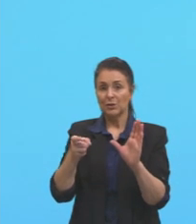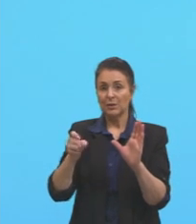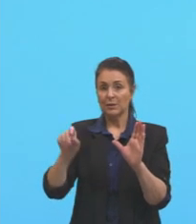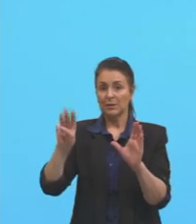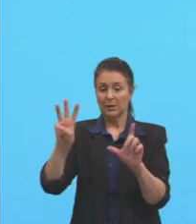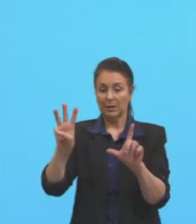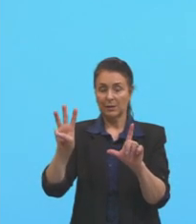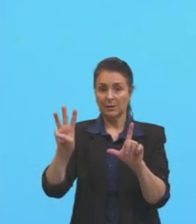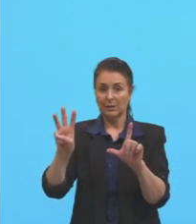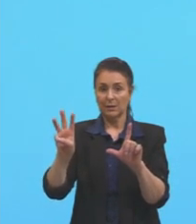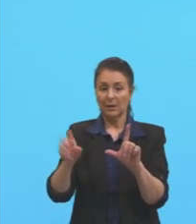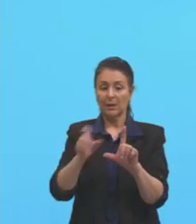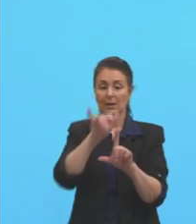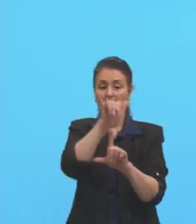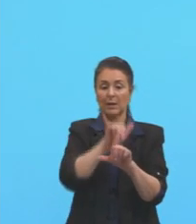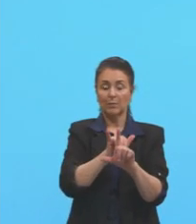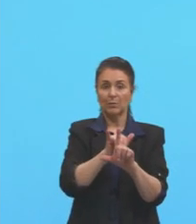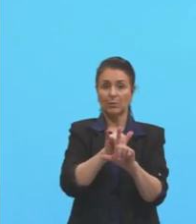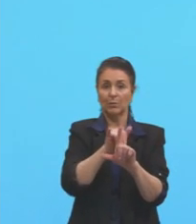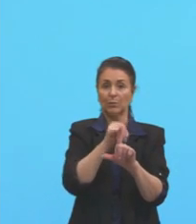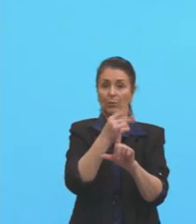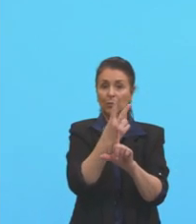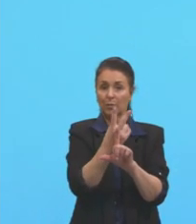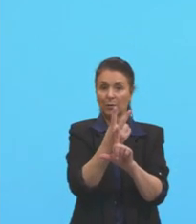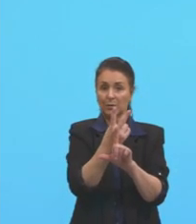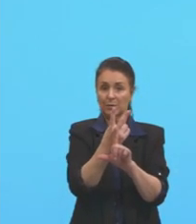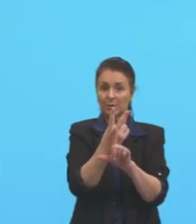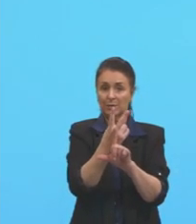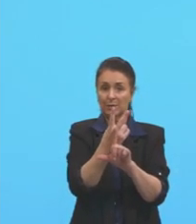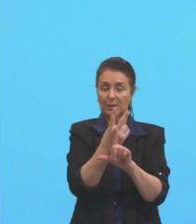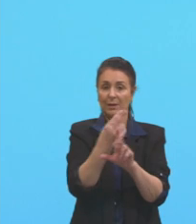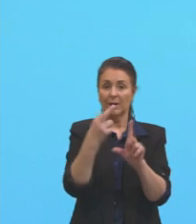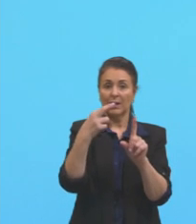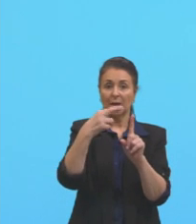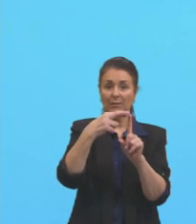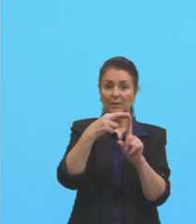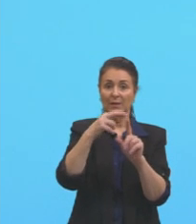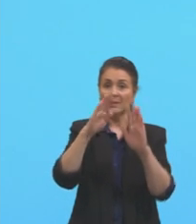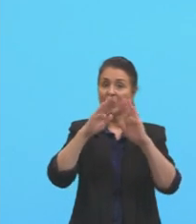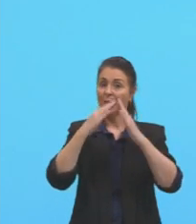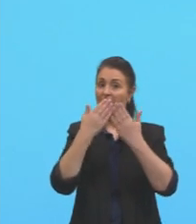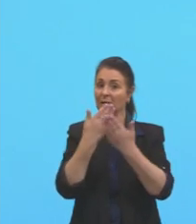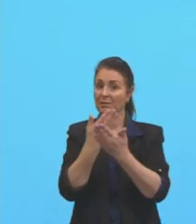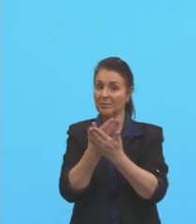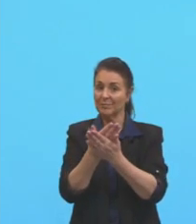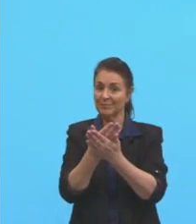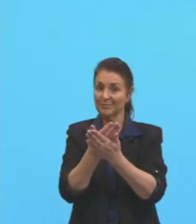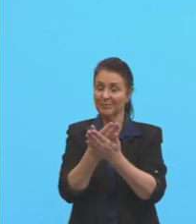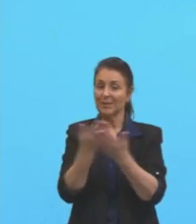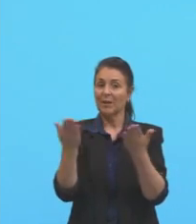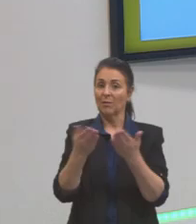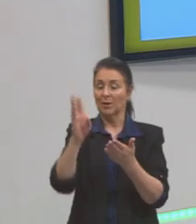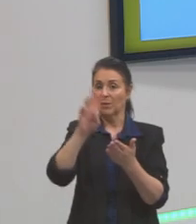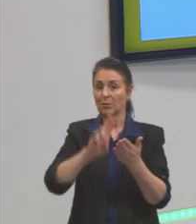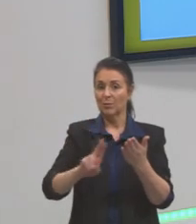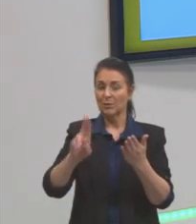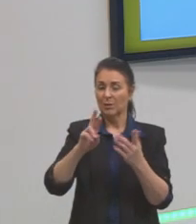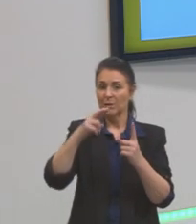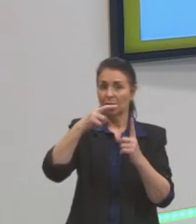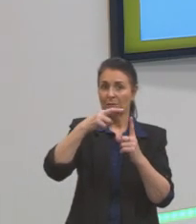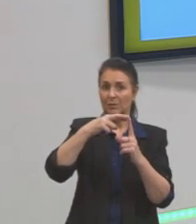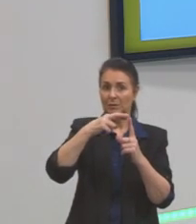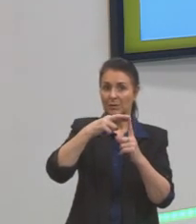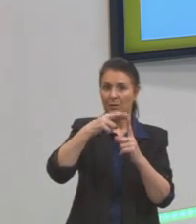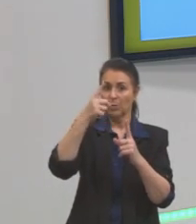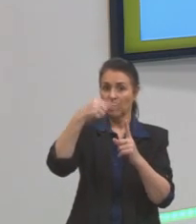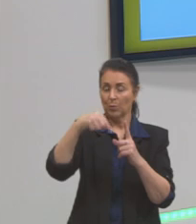e o Y é 2, basta ver as linhas, nós temos a referência da escola, então, se eu fosse pegar o referencial, ponto da escola,